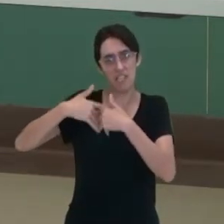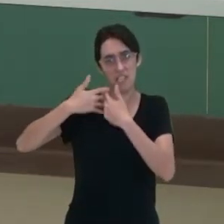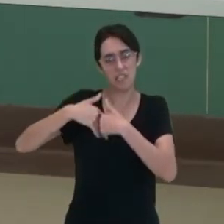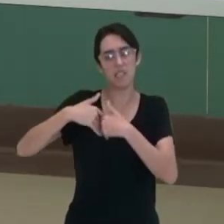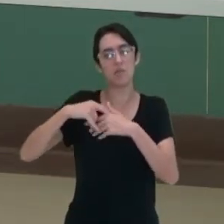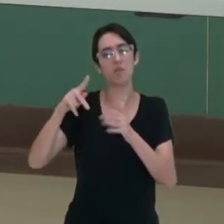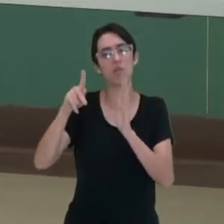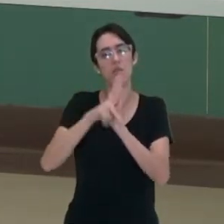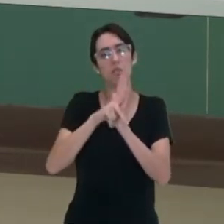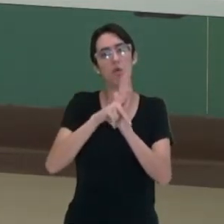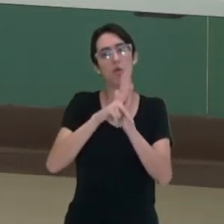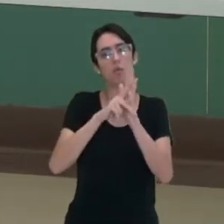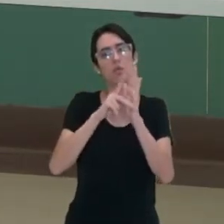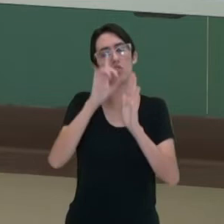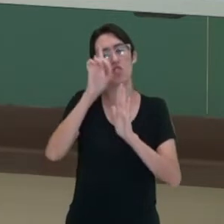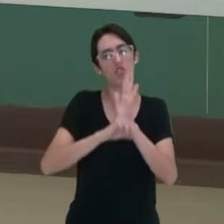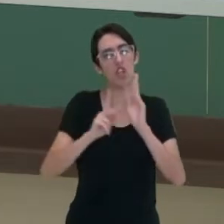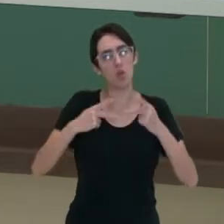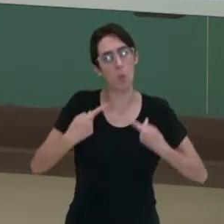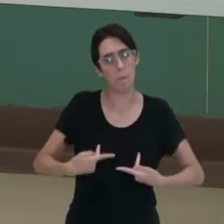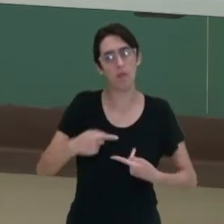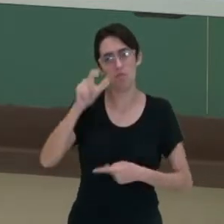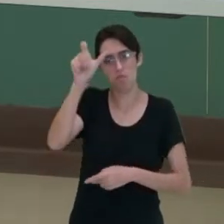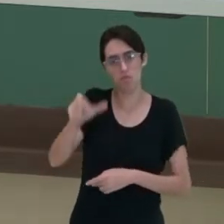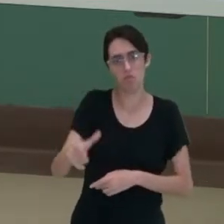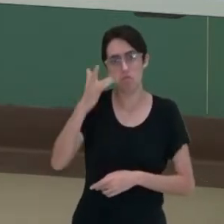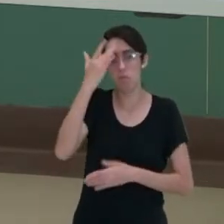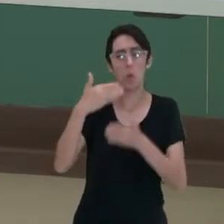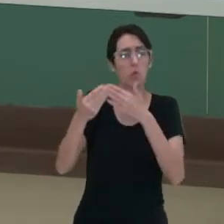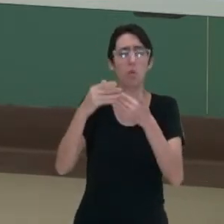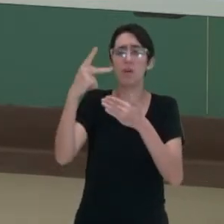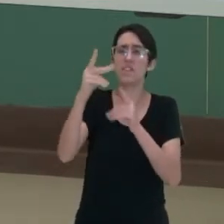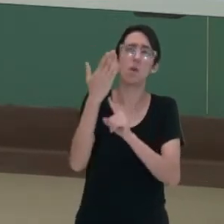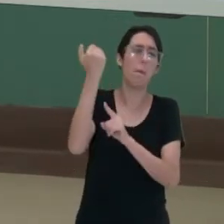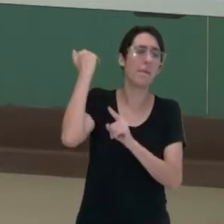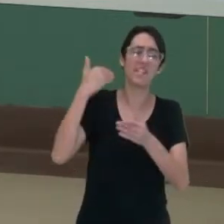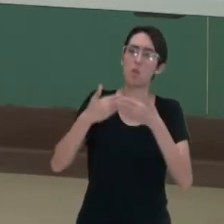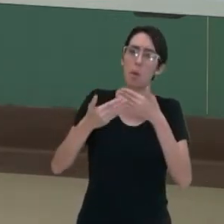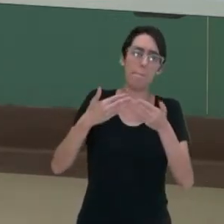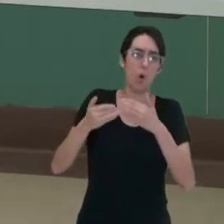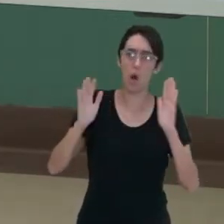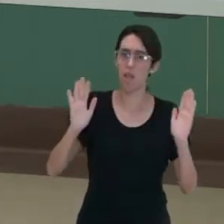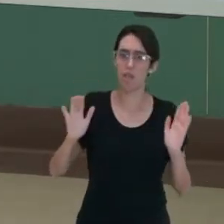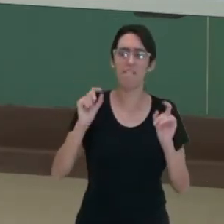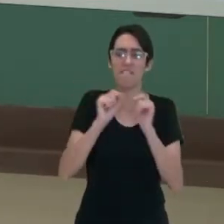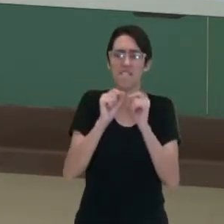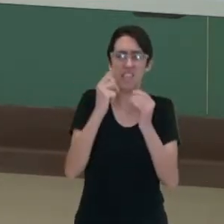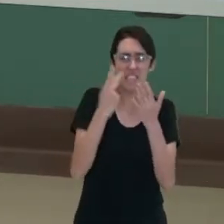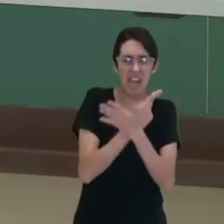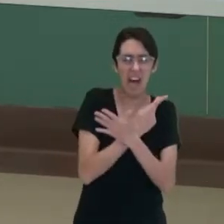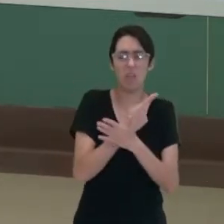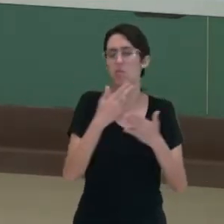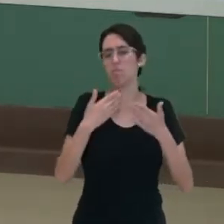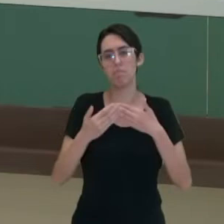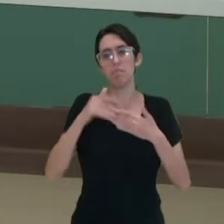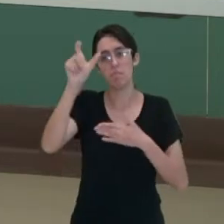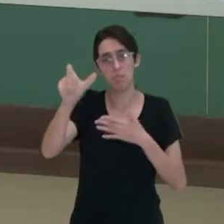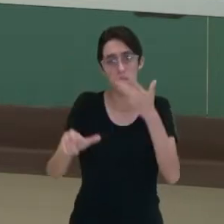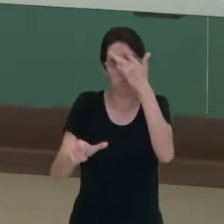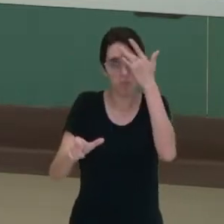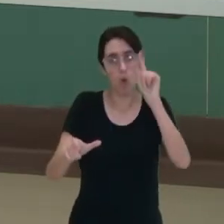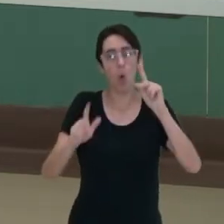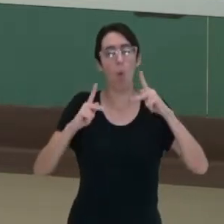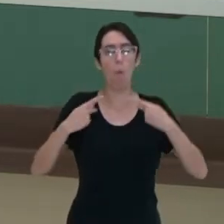o passado do indivíduo, o que ele fez as suas condutas. Ser humano é ser gente e